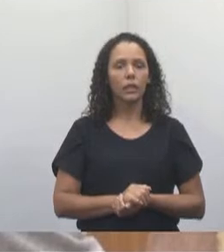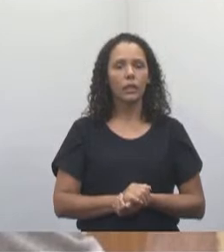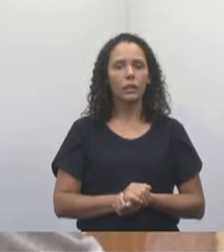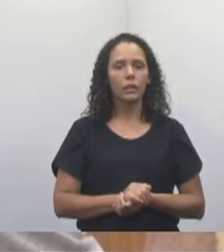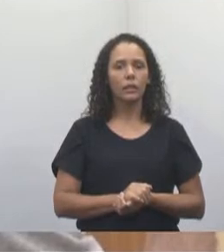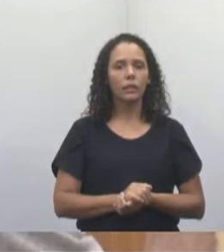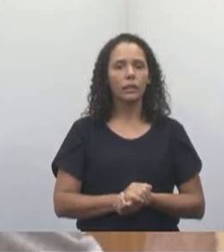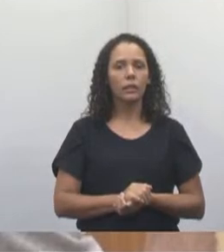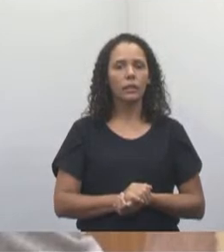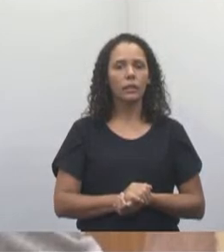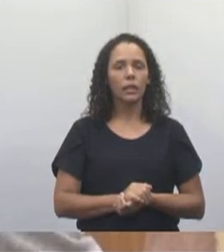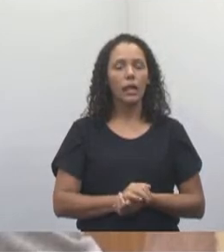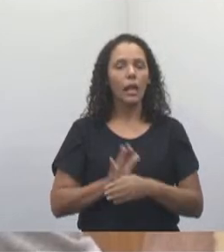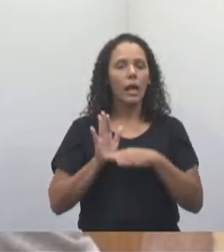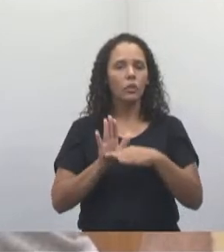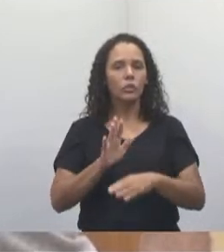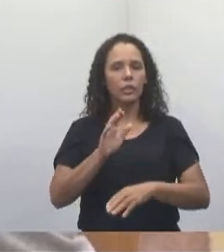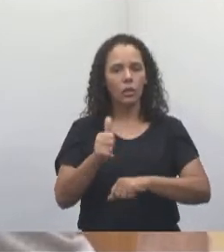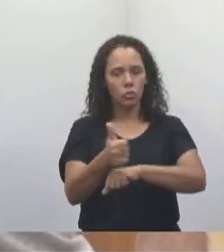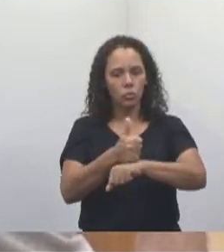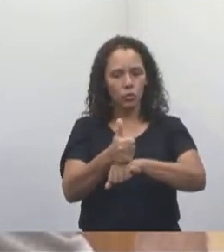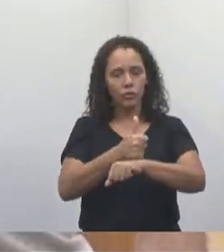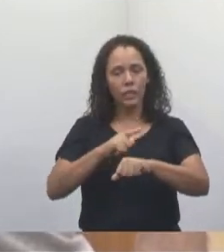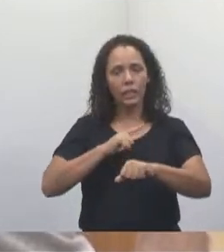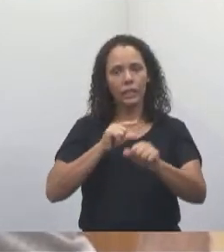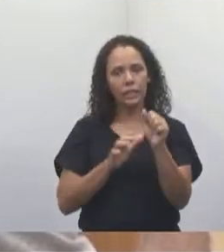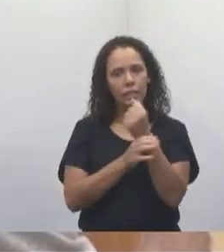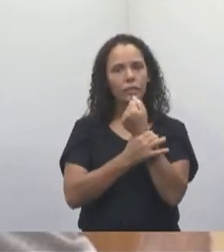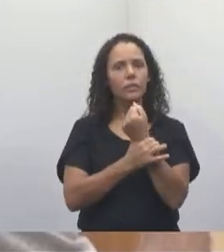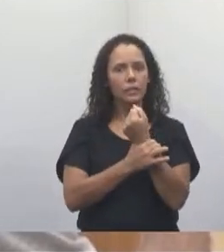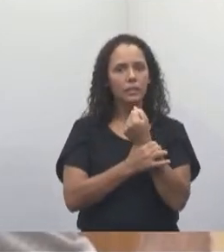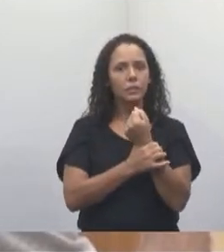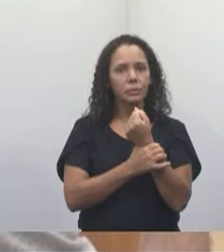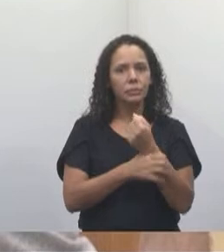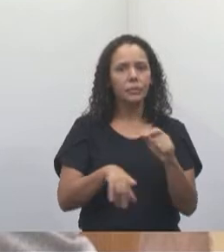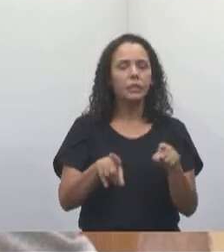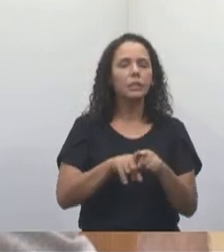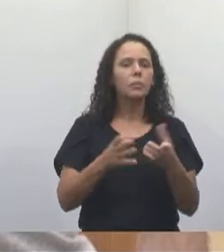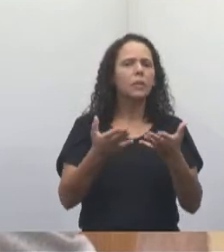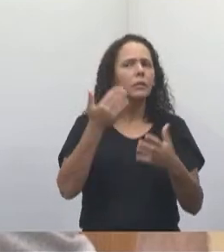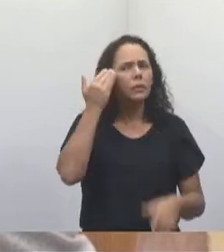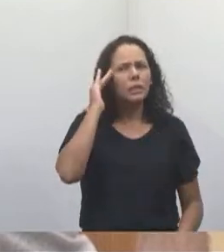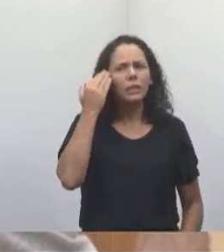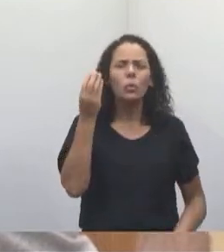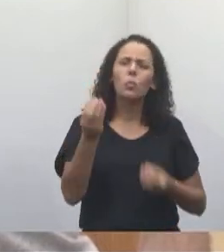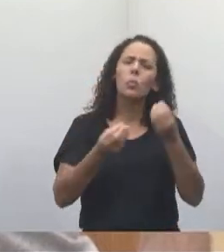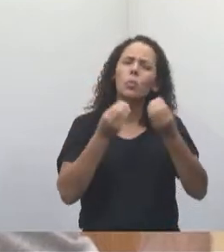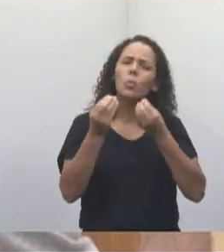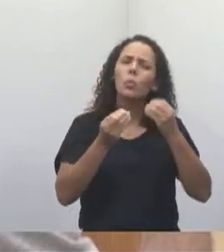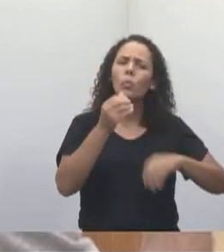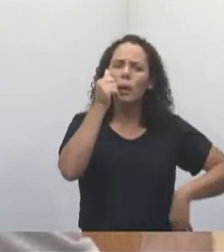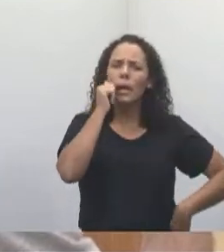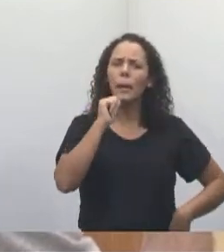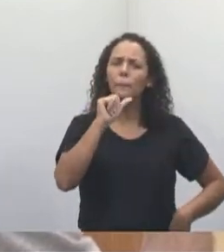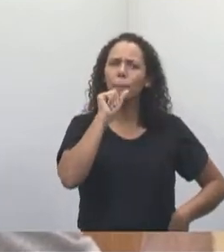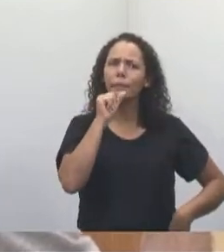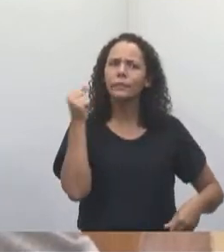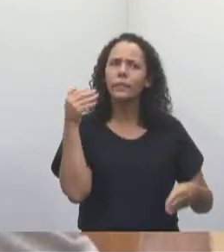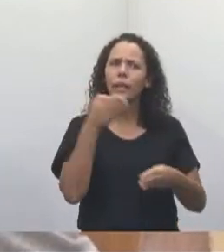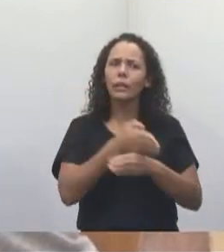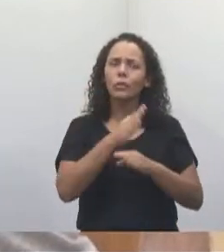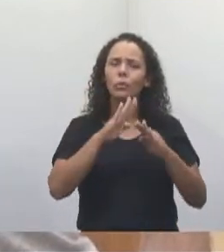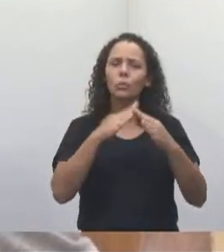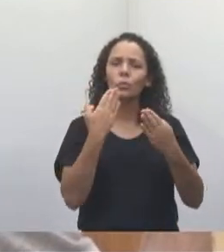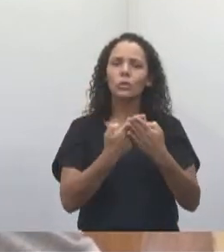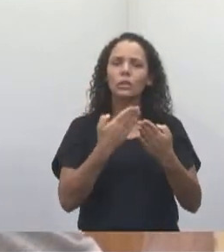dos nossos profissionais da educação. E também quero saber como que essa mãe adentrou a escola e